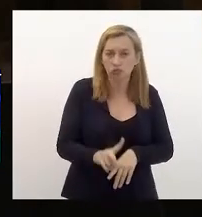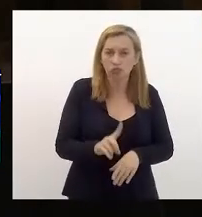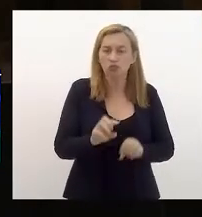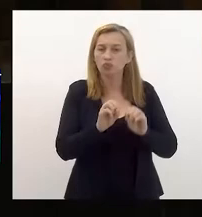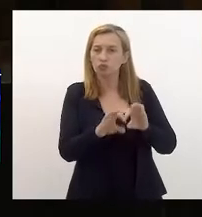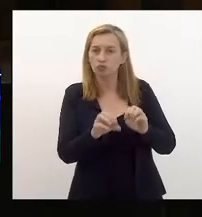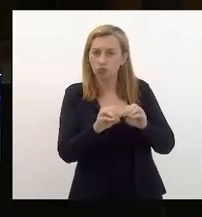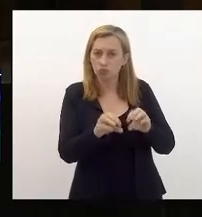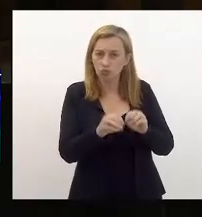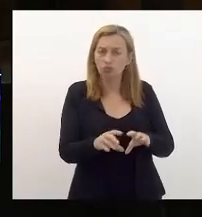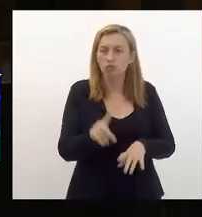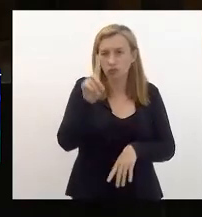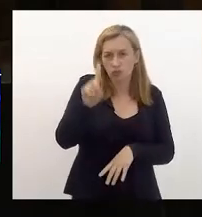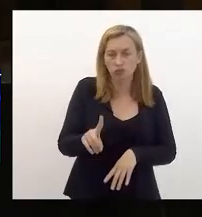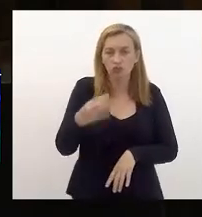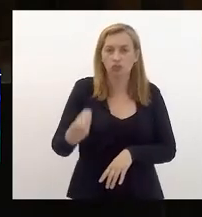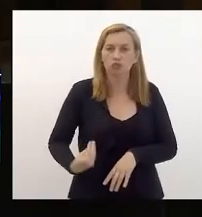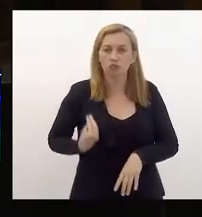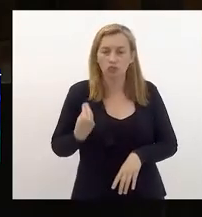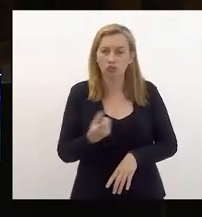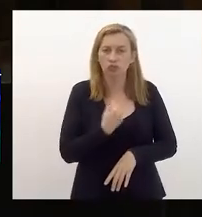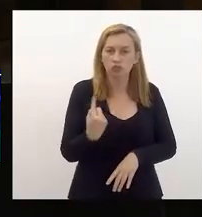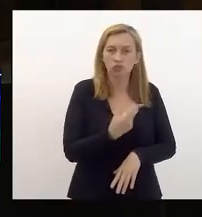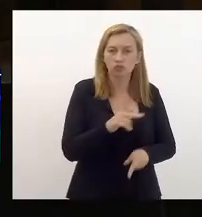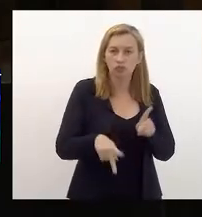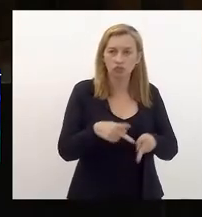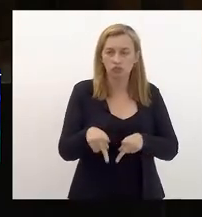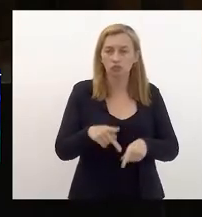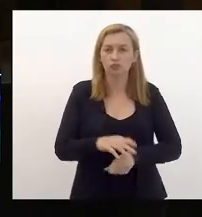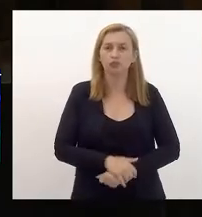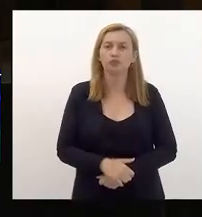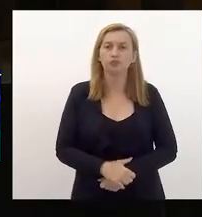à educação, de garantia do direito à vida da nossa população.